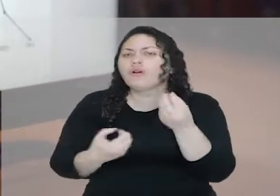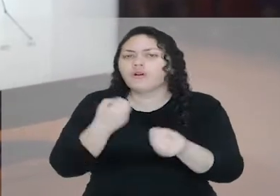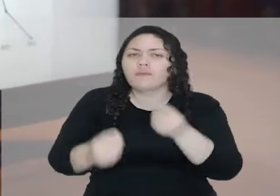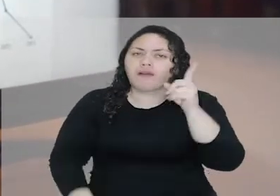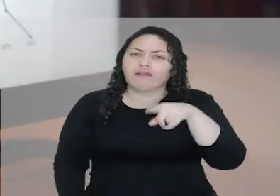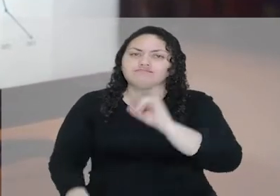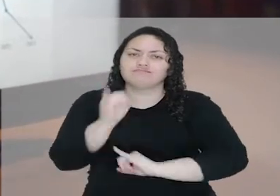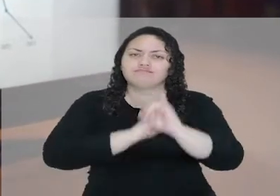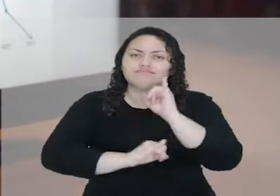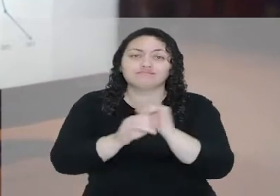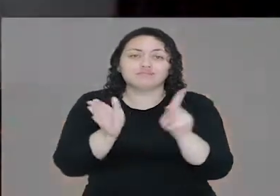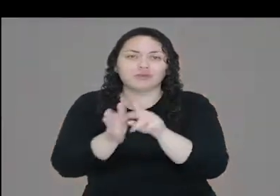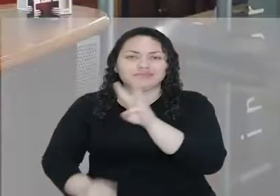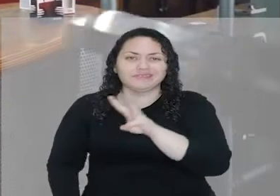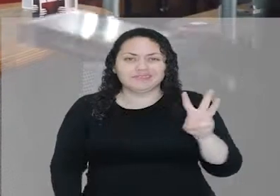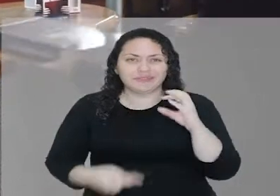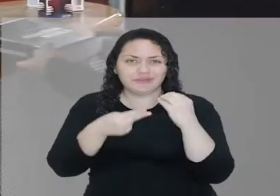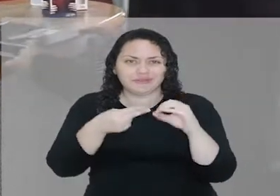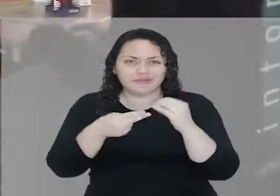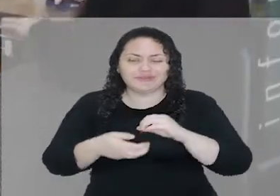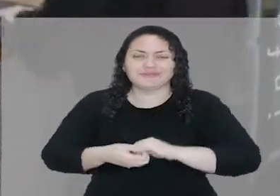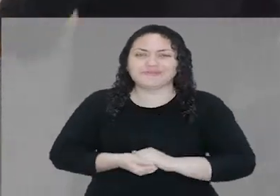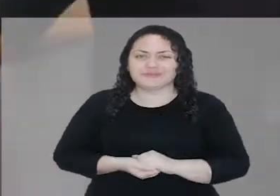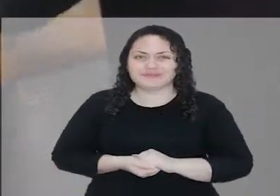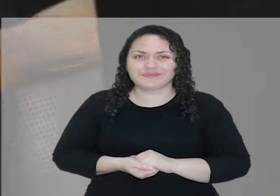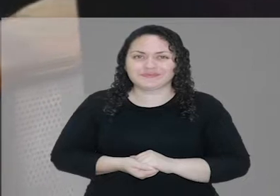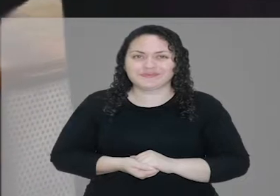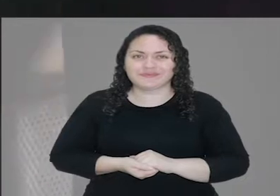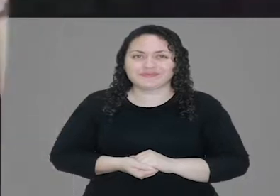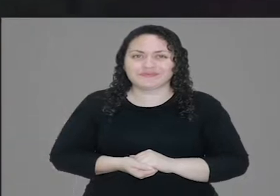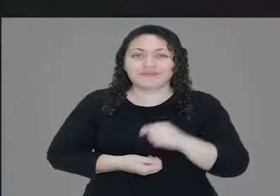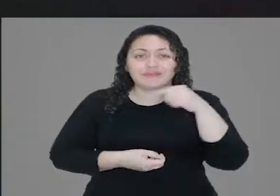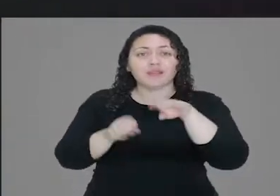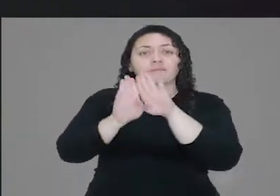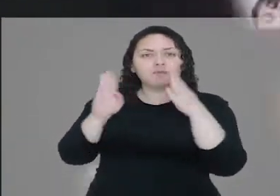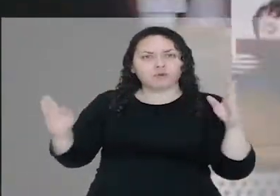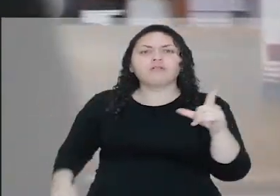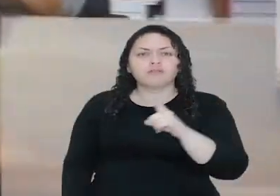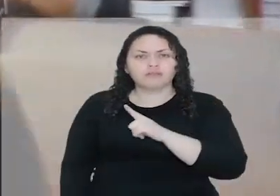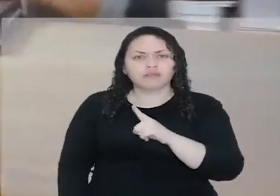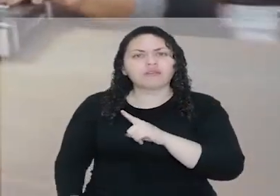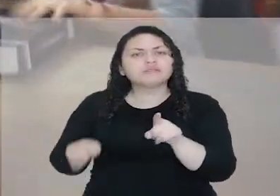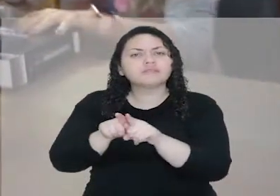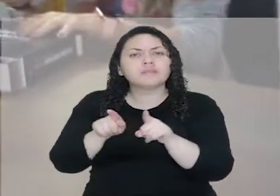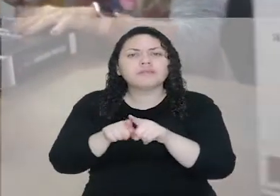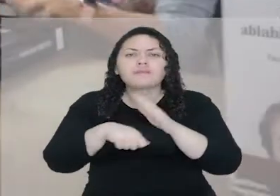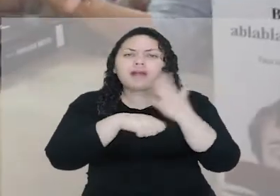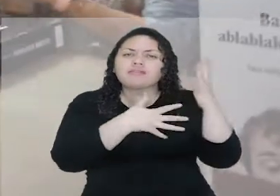acesso remoto disponibilizado pela UFSP. A biblioteca conta ainda com outras facilidades.